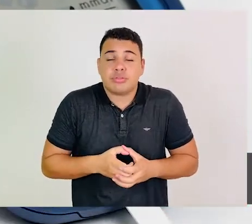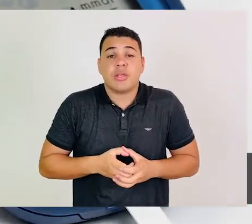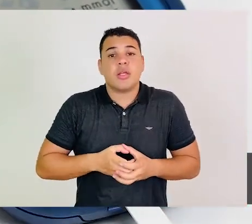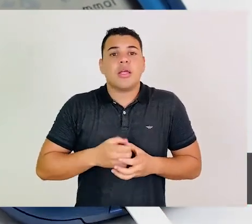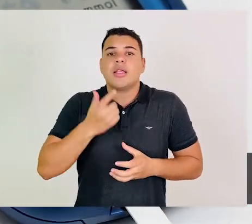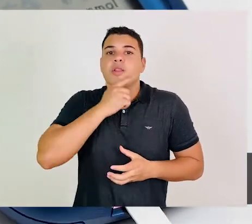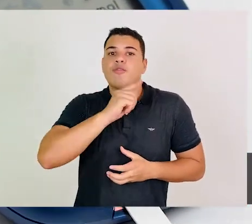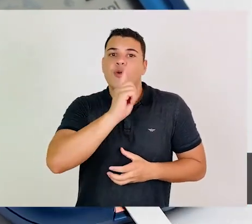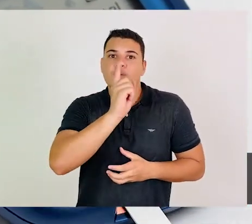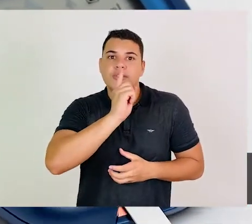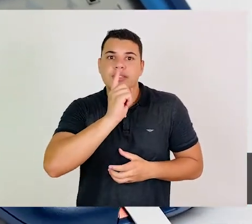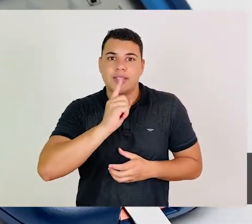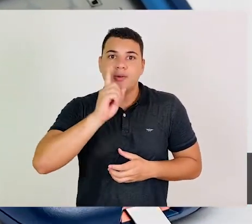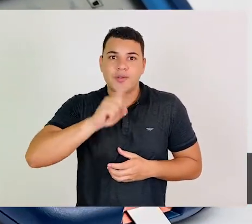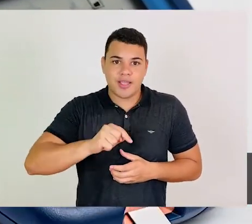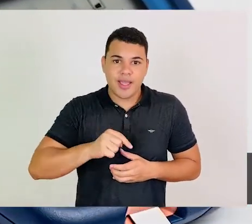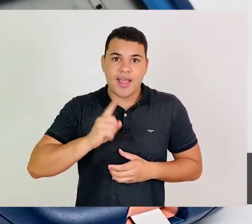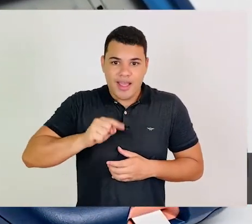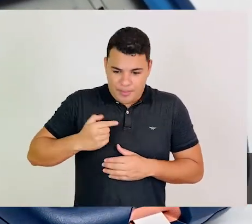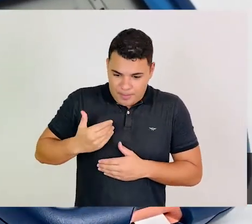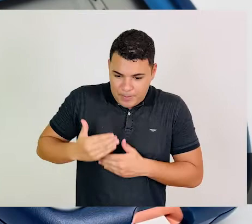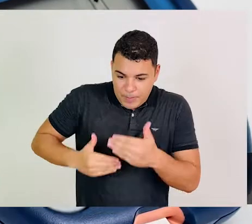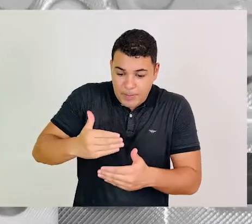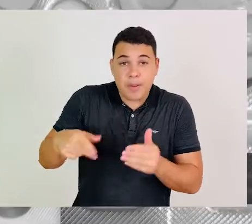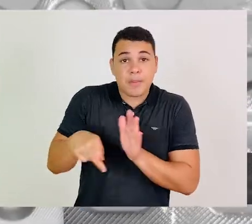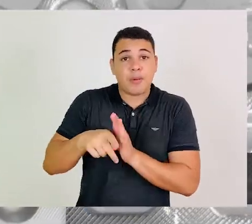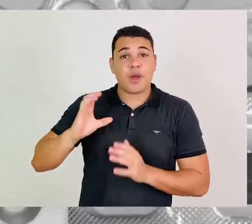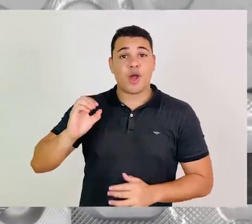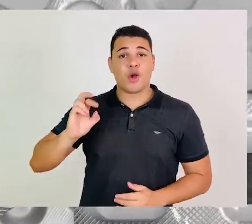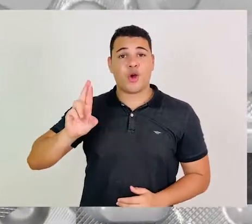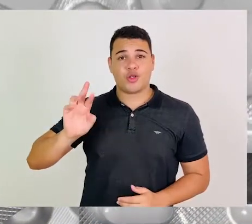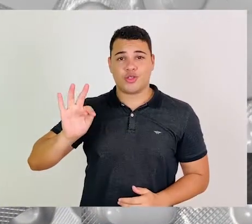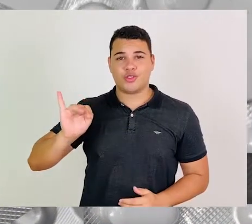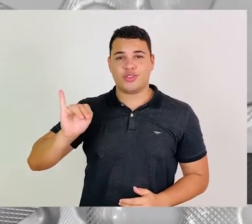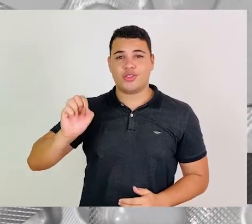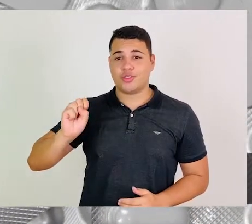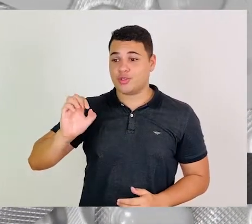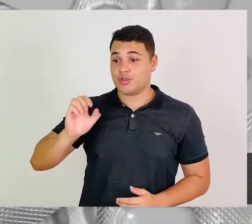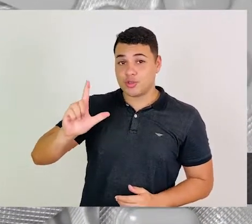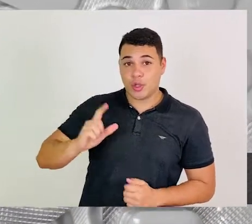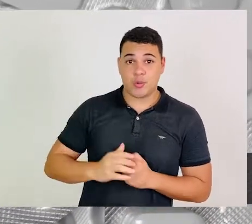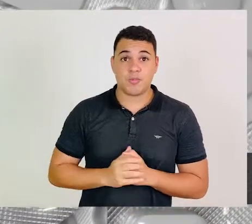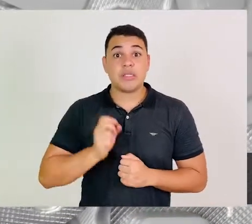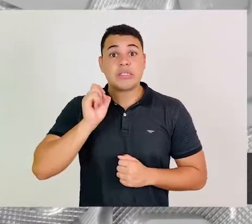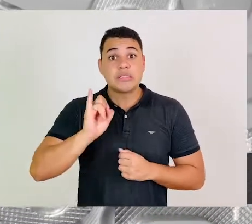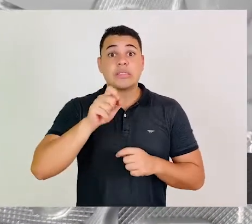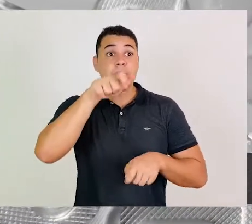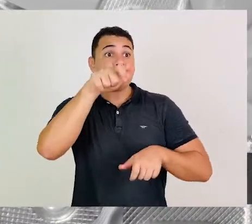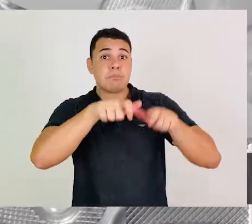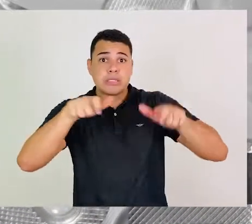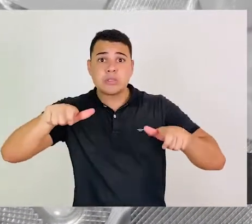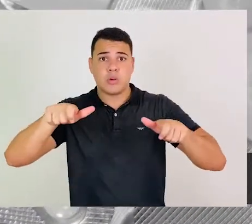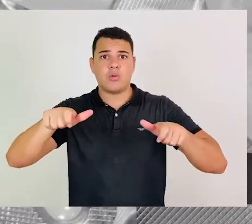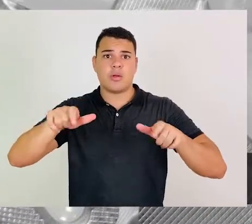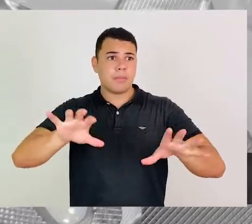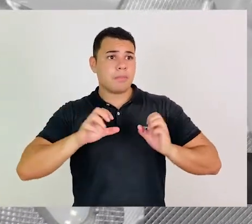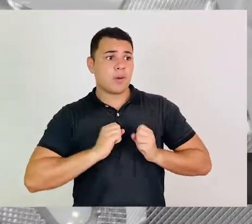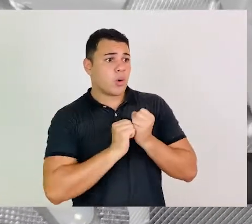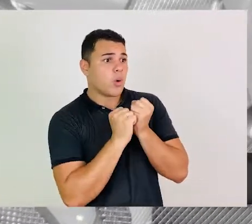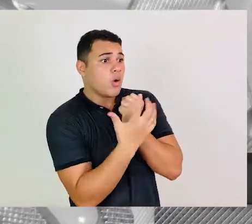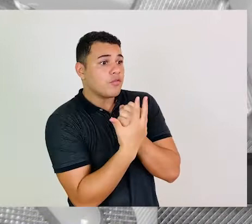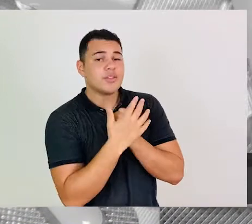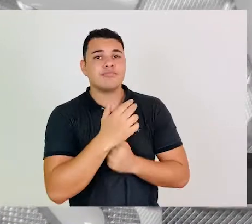causar quadros muito graves de hiperglicemia e diabetes. E o uso de doses muito elevadas de